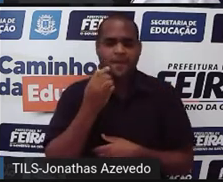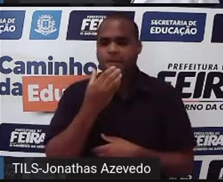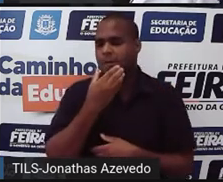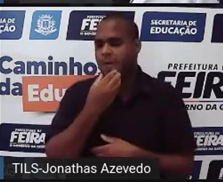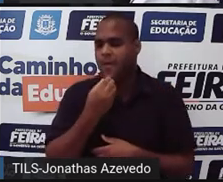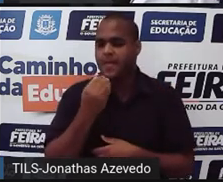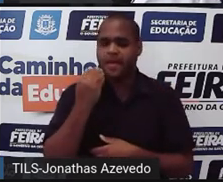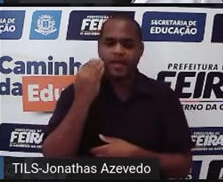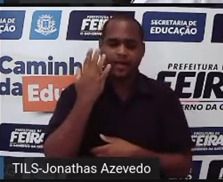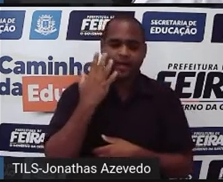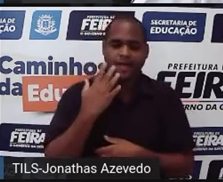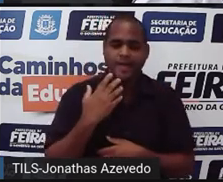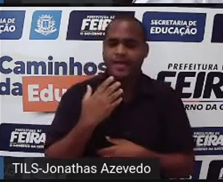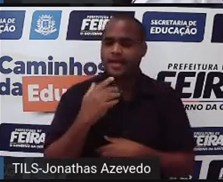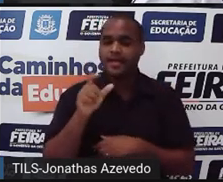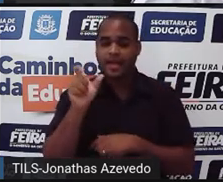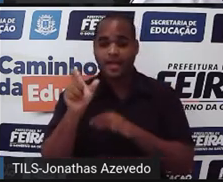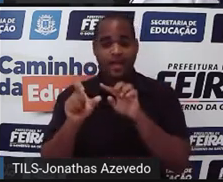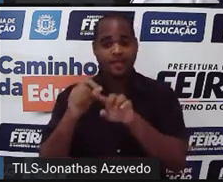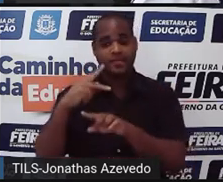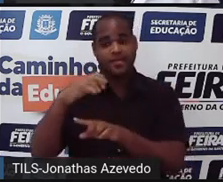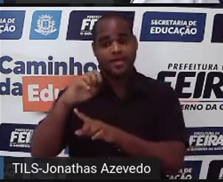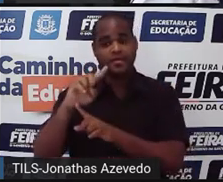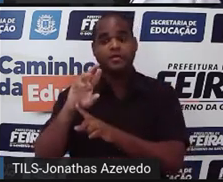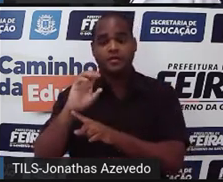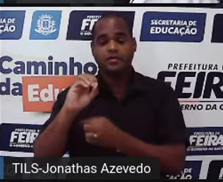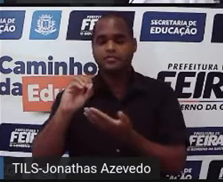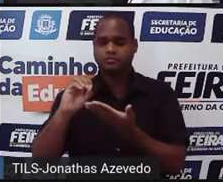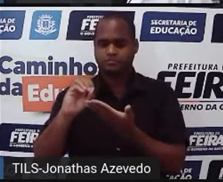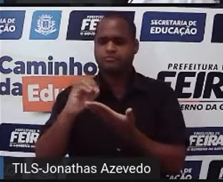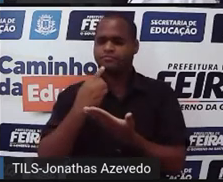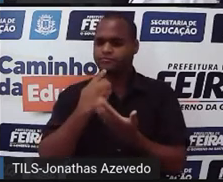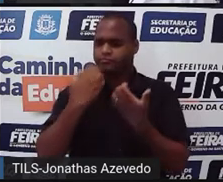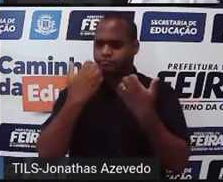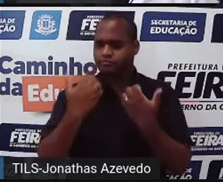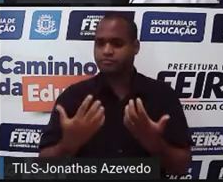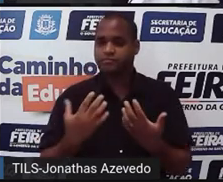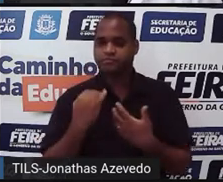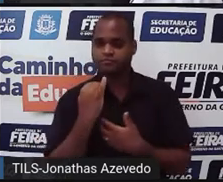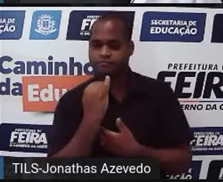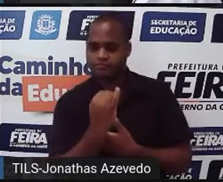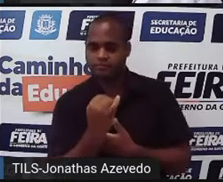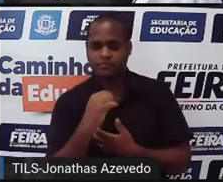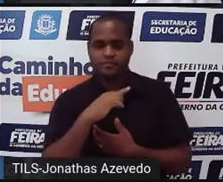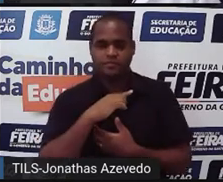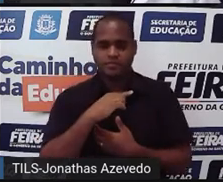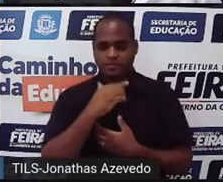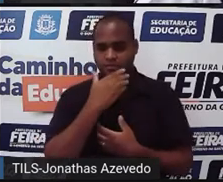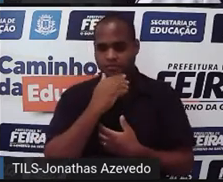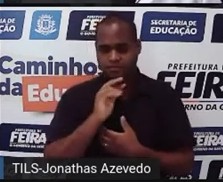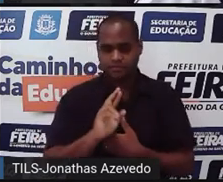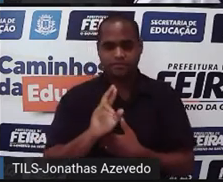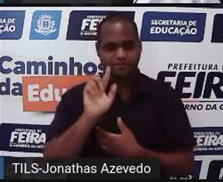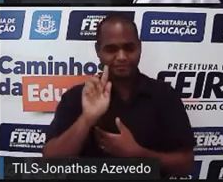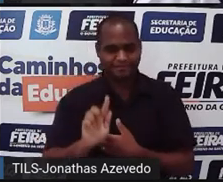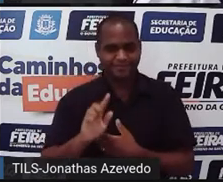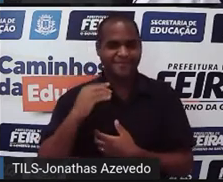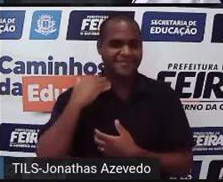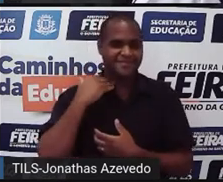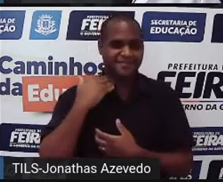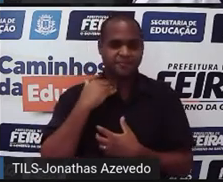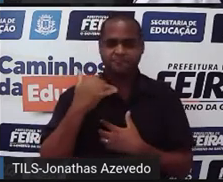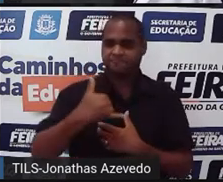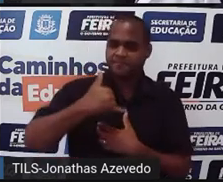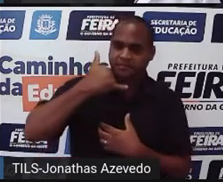rapaz, algum homem chamado Pedro e tivesse dando um recado para ele dizendo que o gerente do banco ligou, tá?